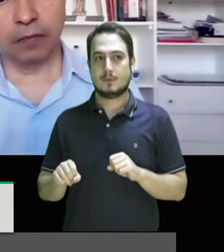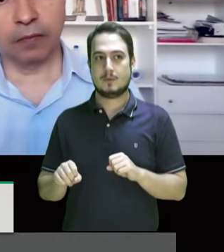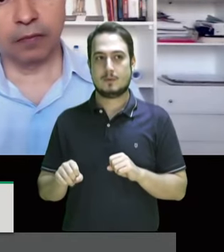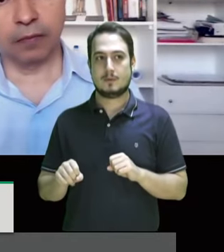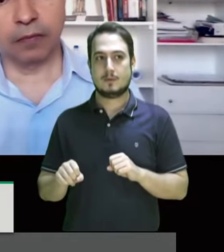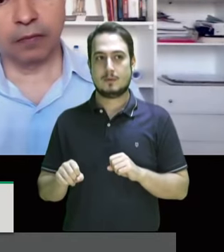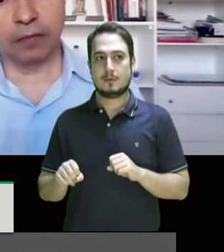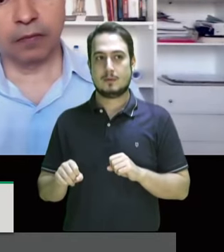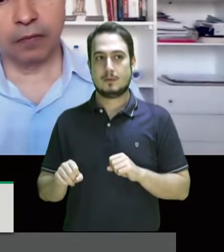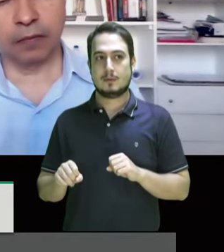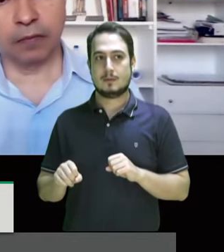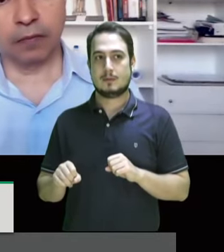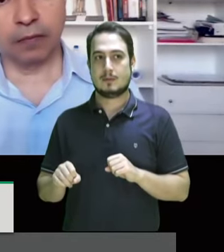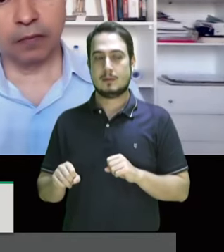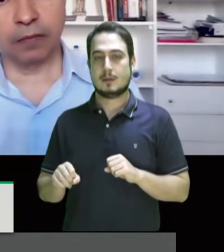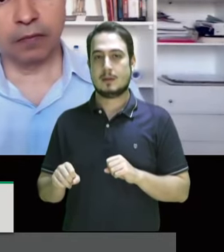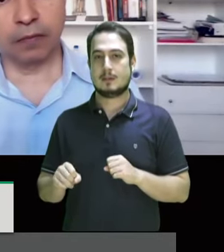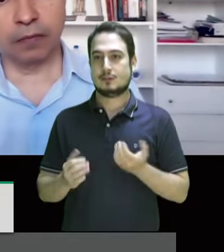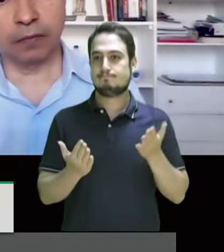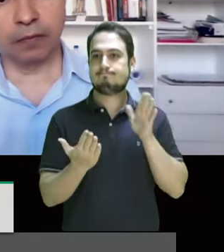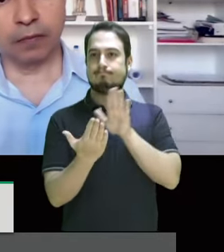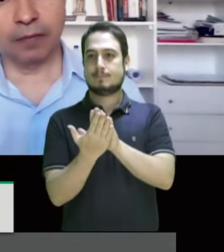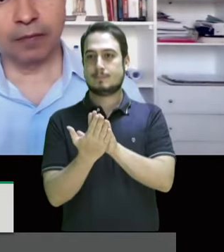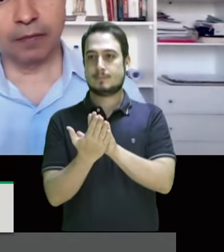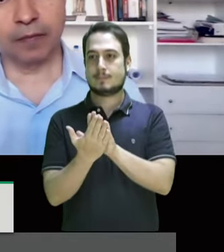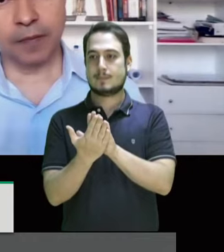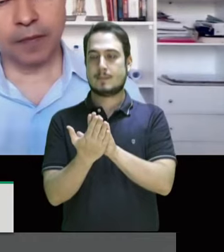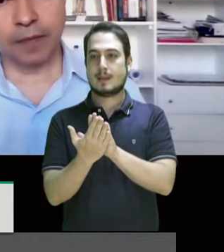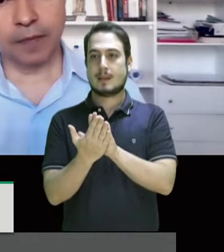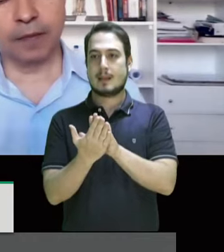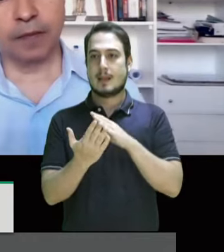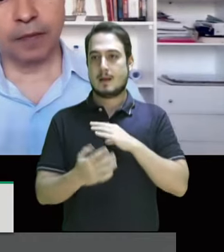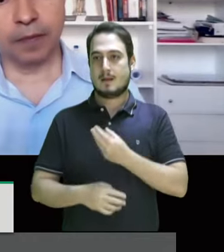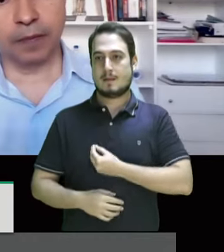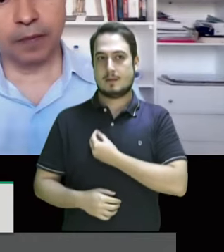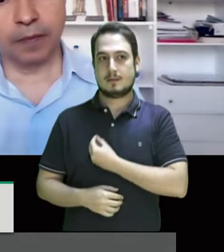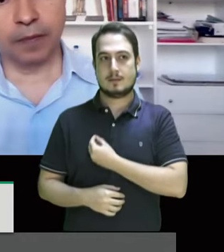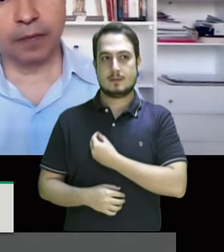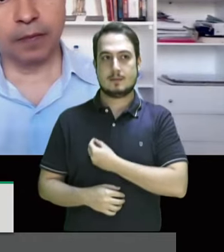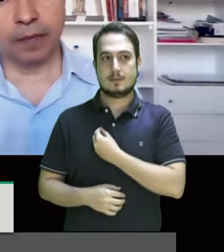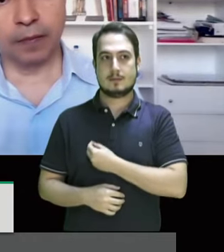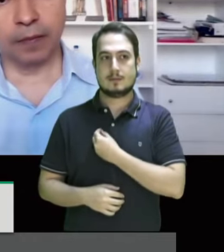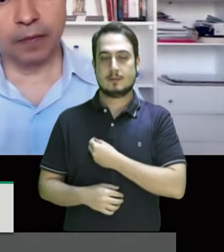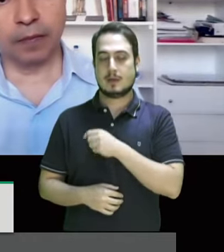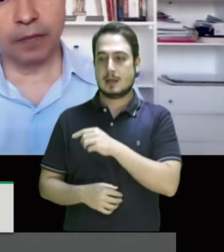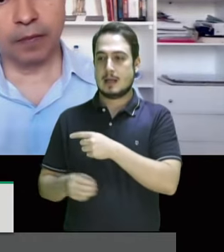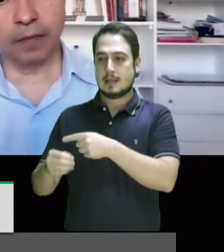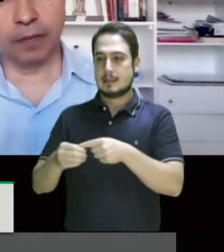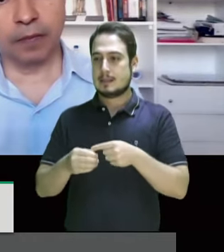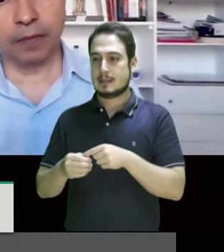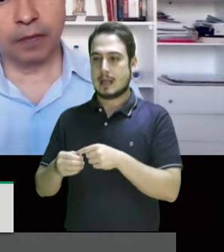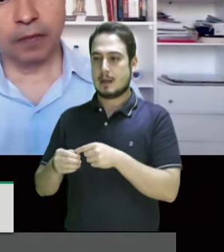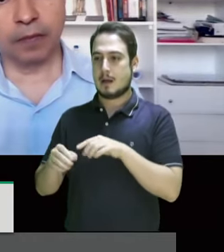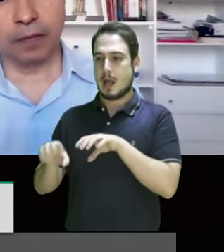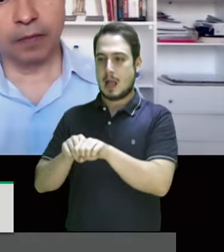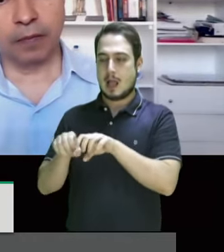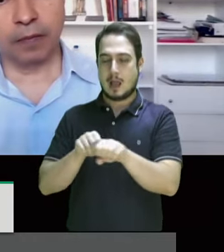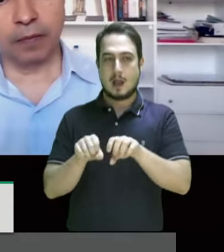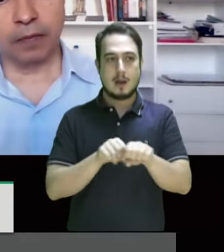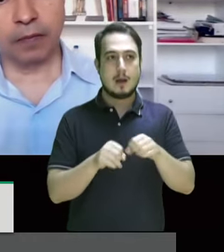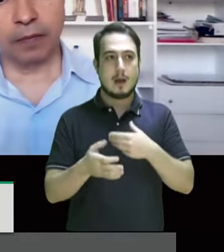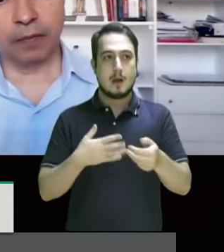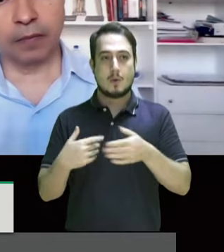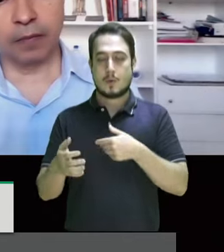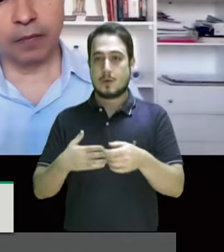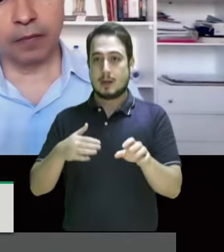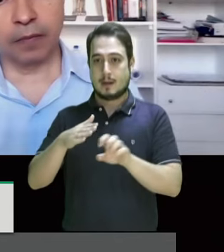com essa cara limpa chegar diante de nós que vivemos achacinador da carezinho que sabemos que qualquer